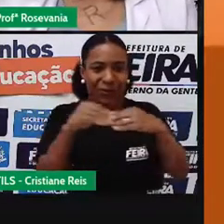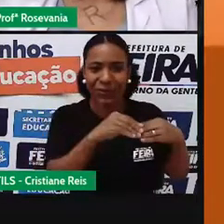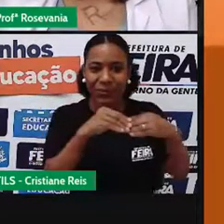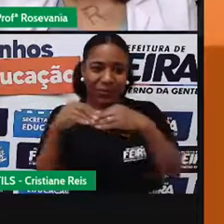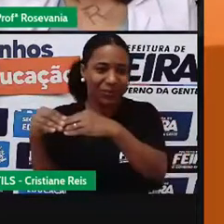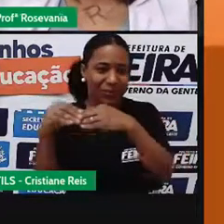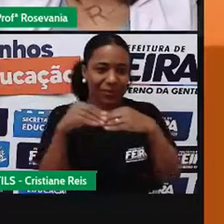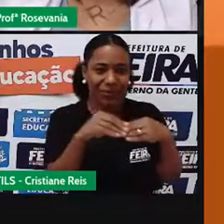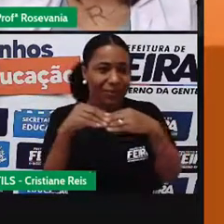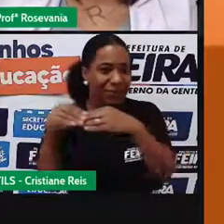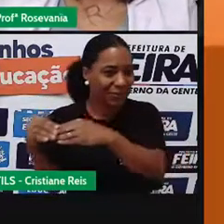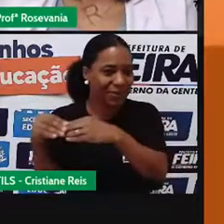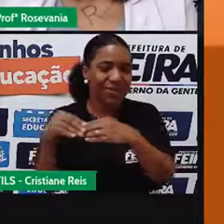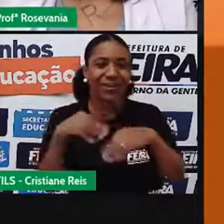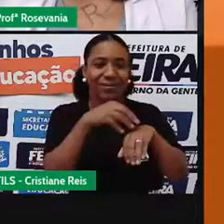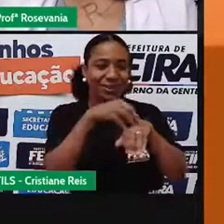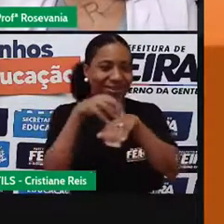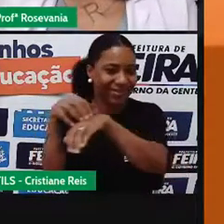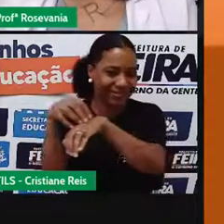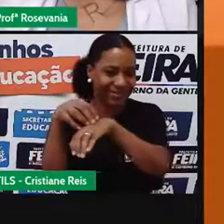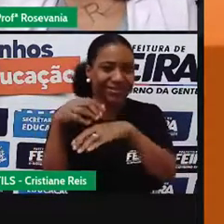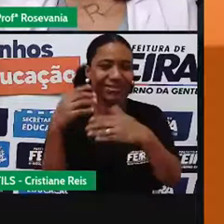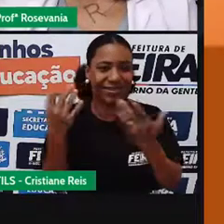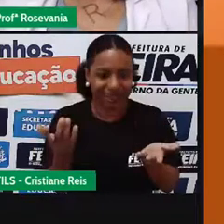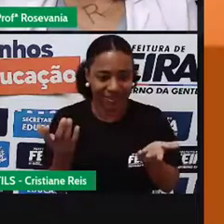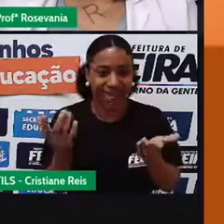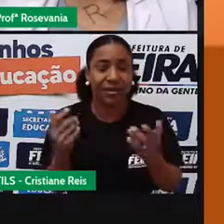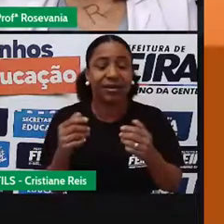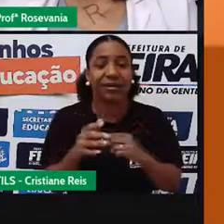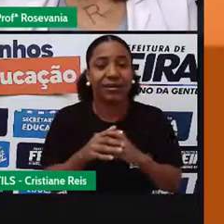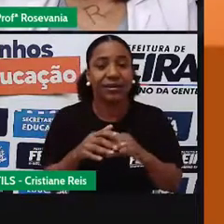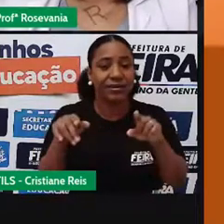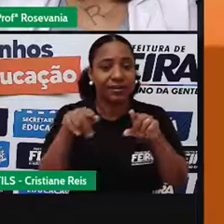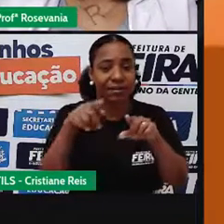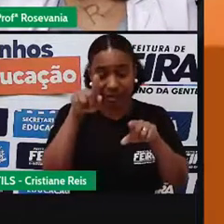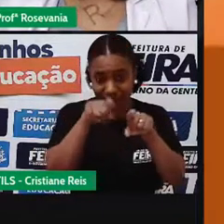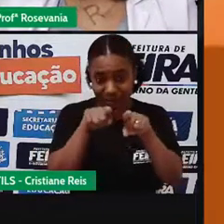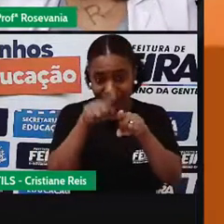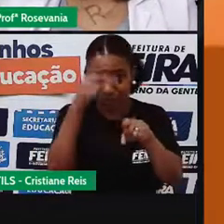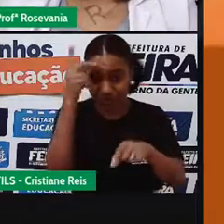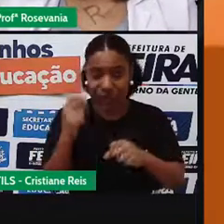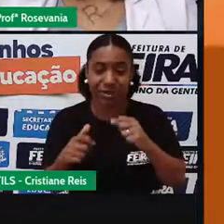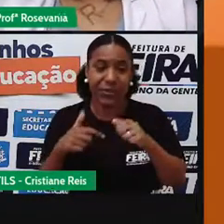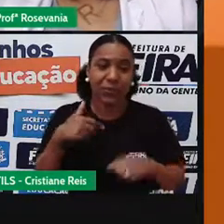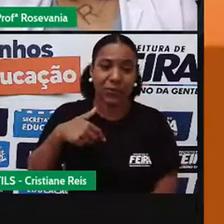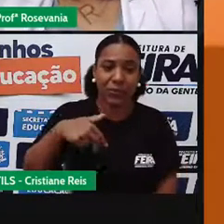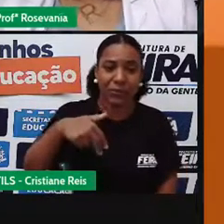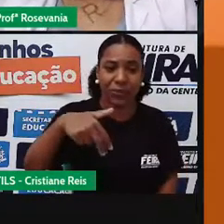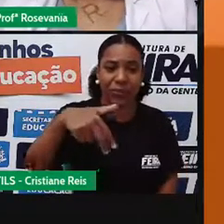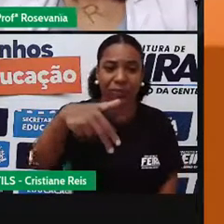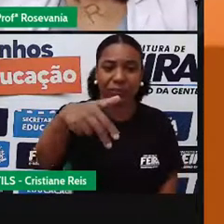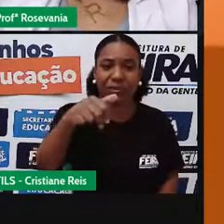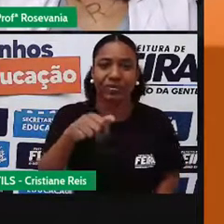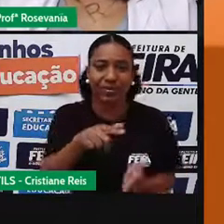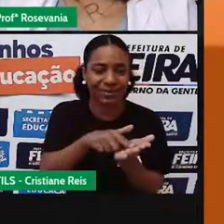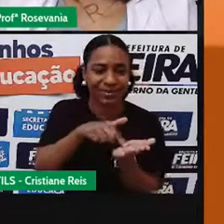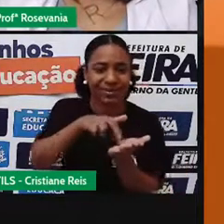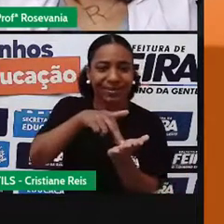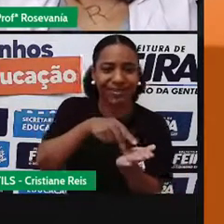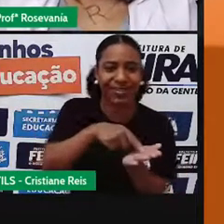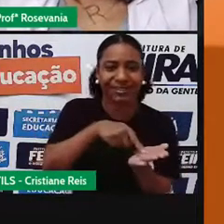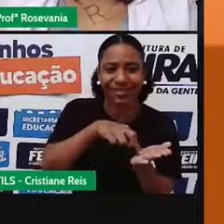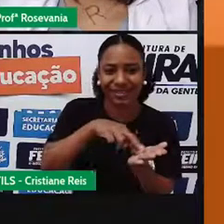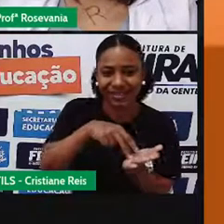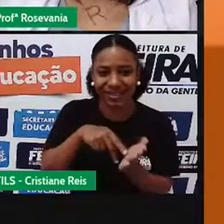esportes, mas também, né, para ir trabalhar, as pessoas que andam, que correm, que vão de patins, que